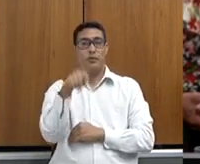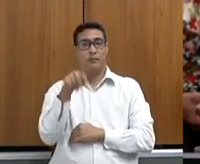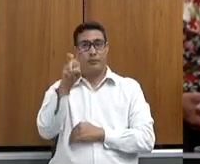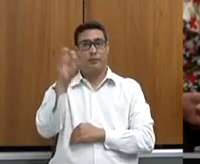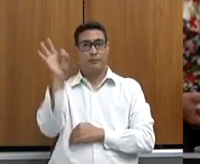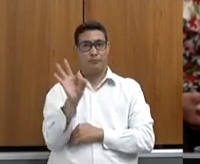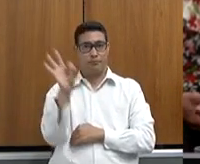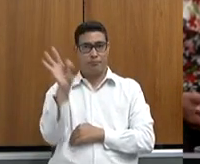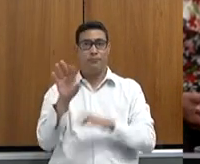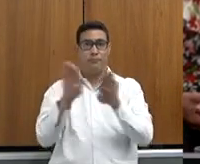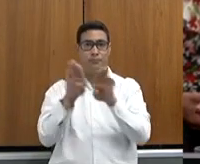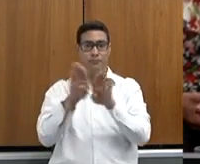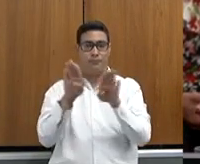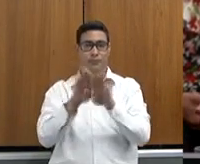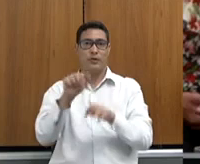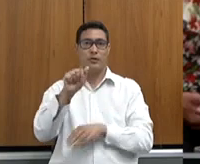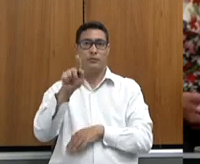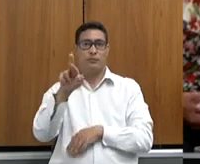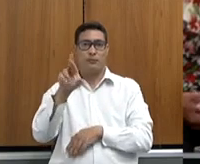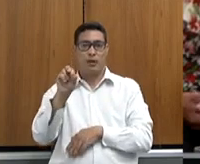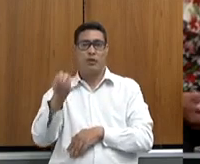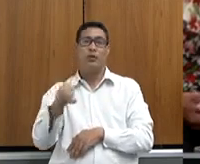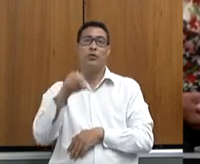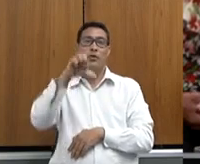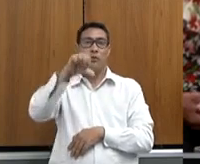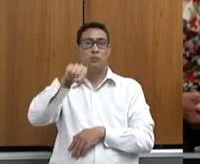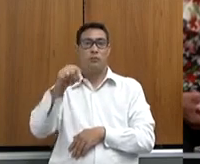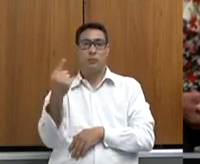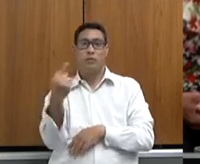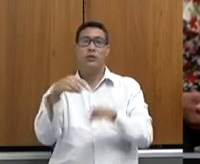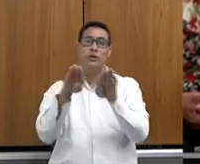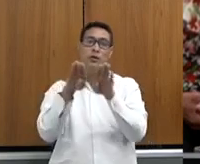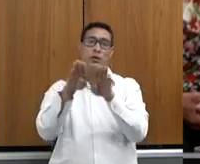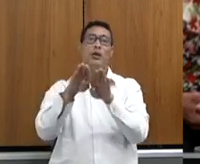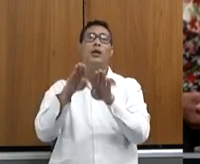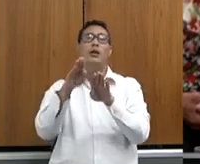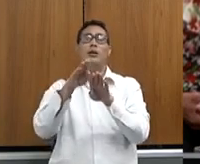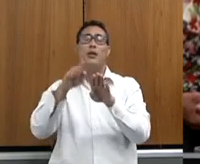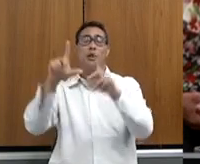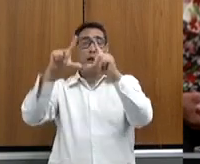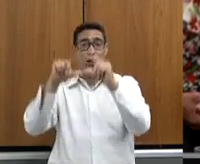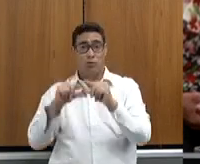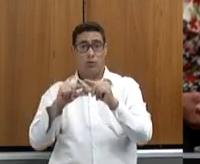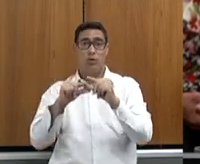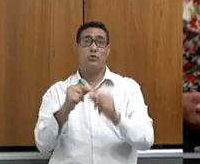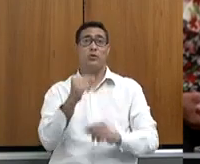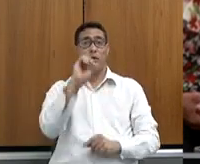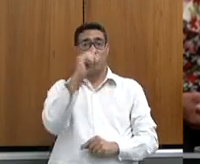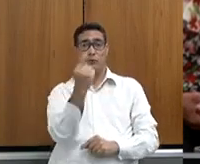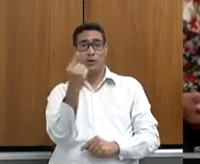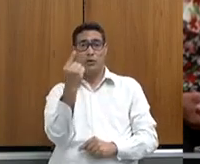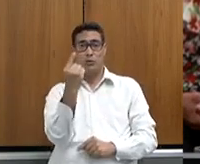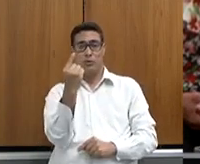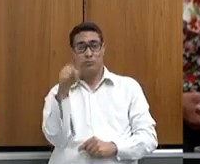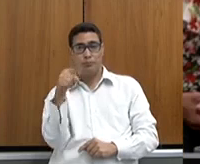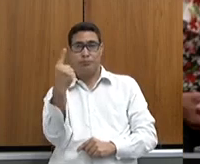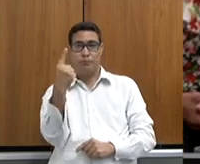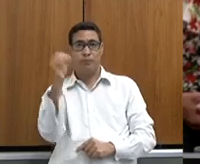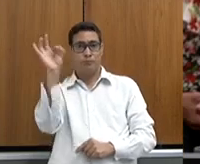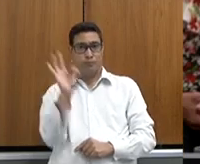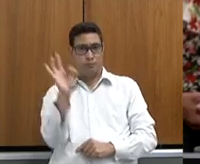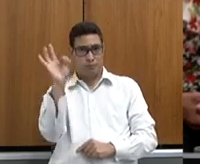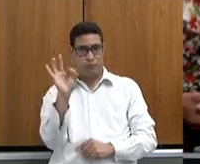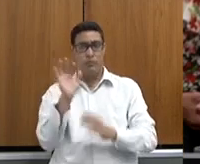questão da agropecuária, no geral, 9,1%, e na pecuária nós tivemos uma redução de 0,1%. Pecuária é